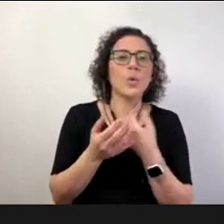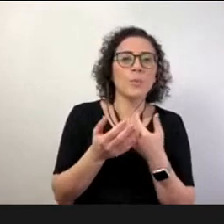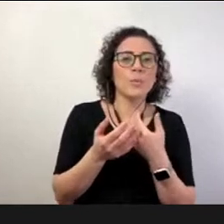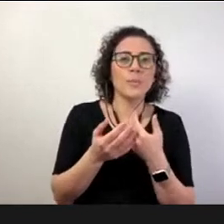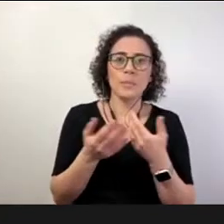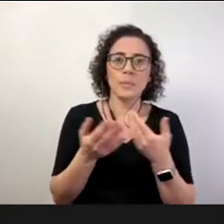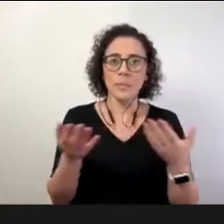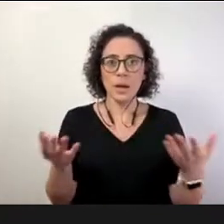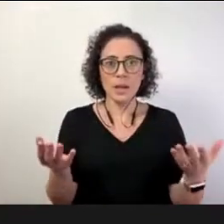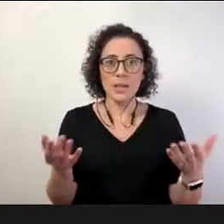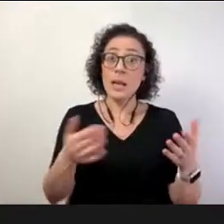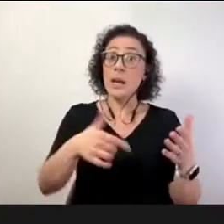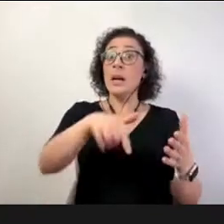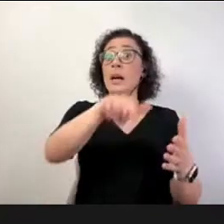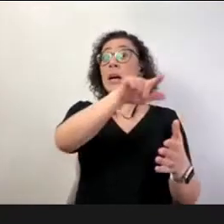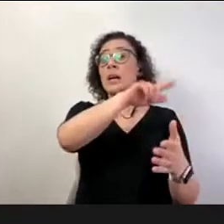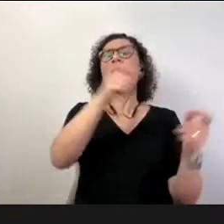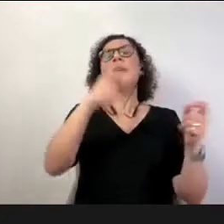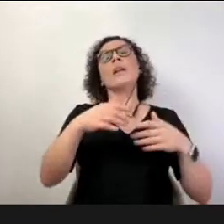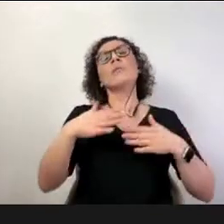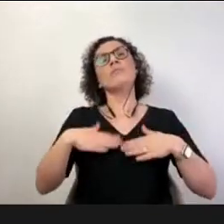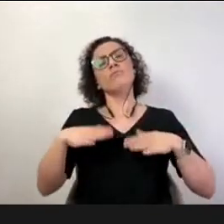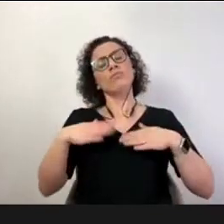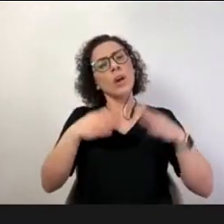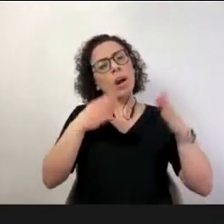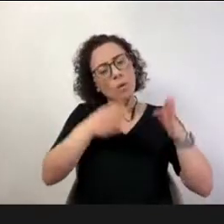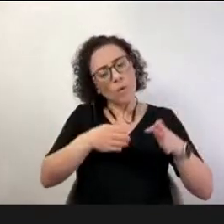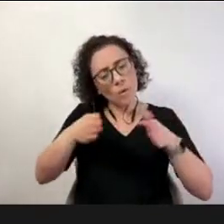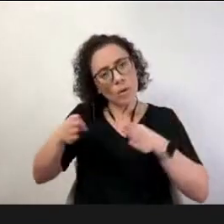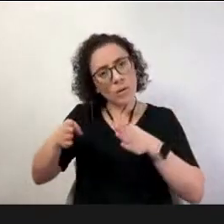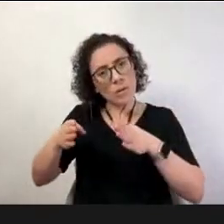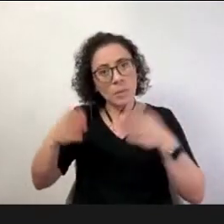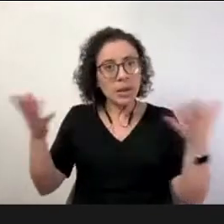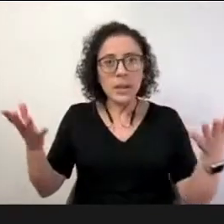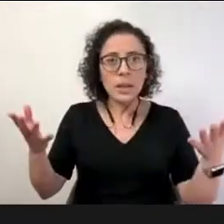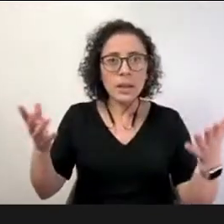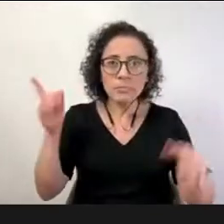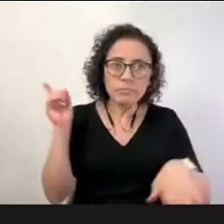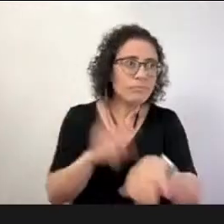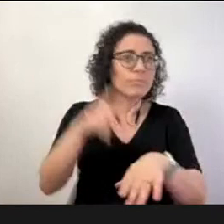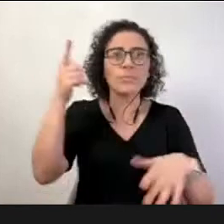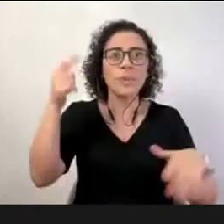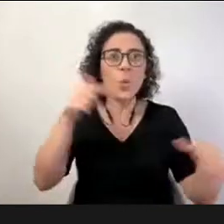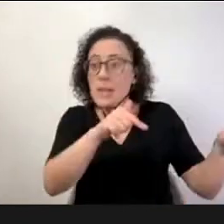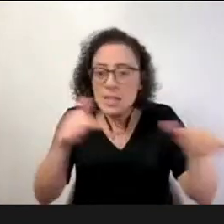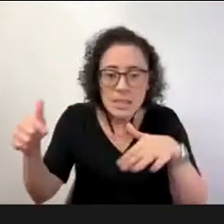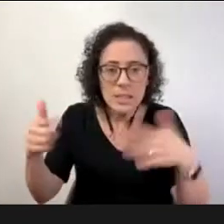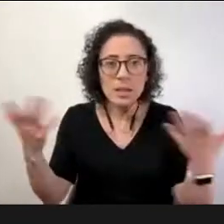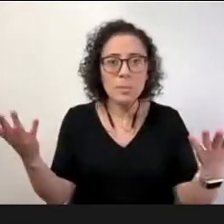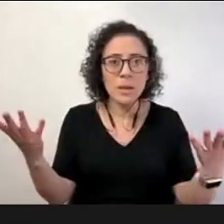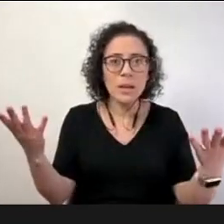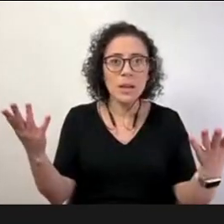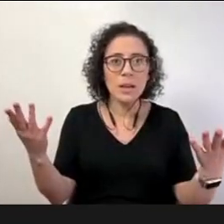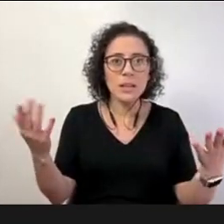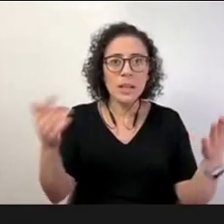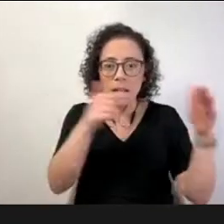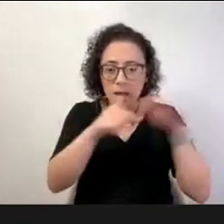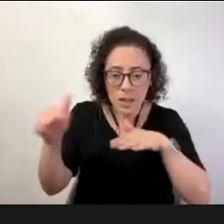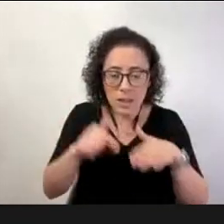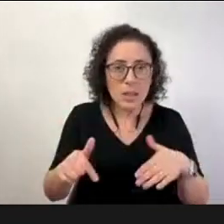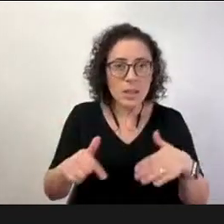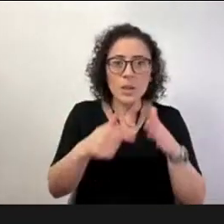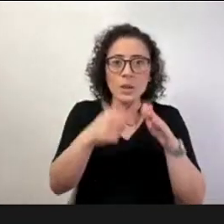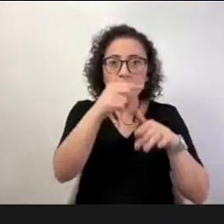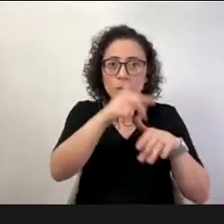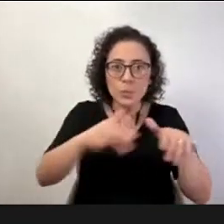um mês numa quinzena de repente numa semana né lidando aí com a gestão situacional que a